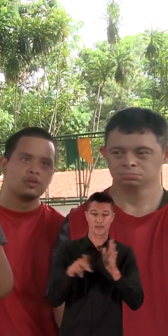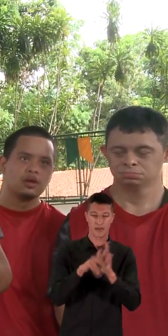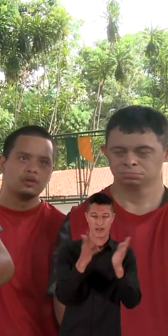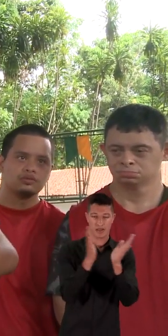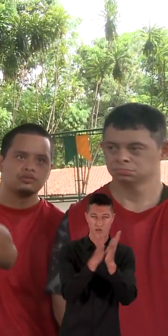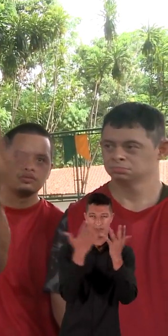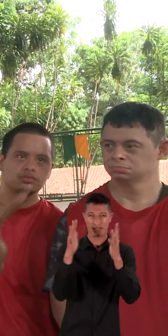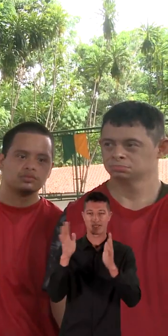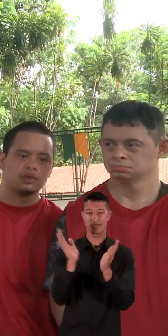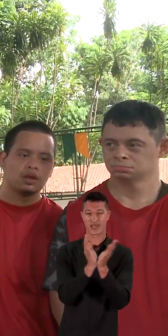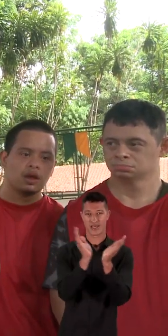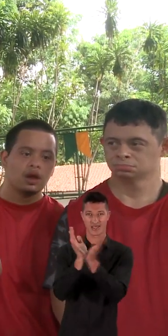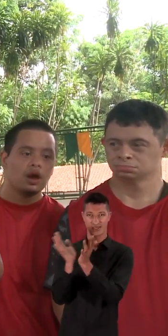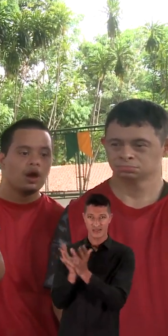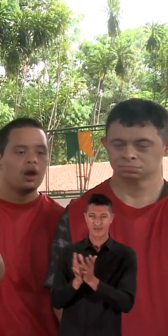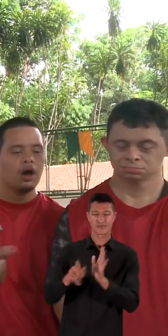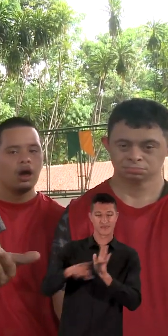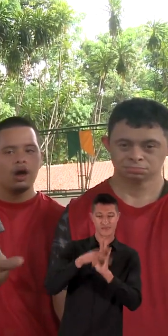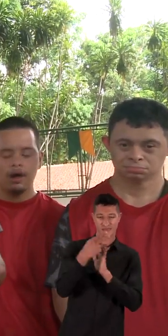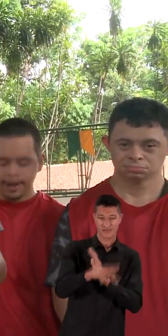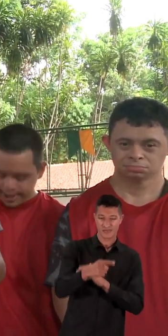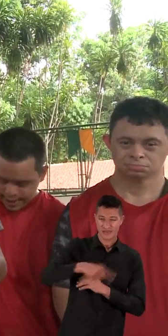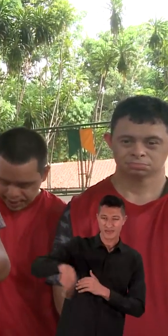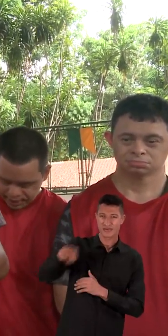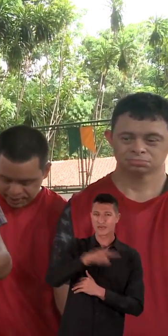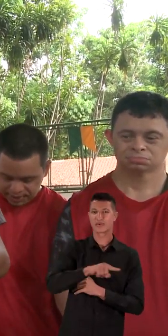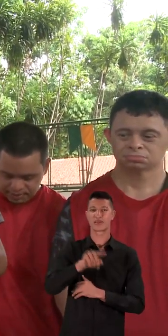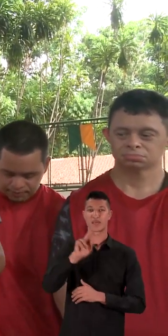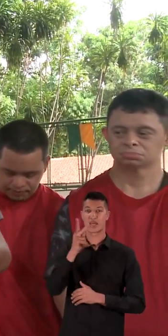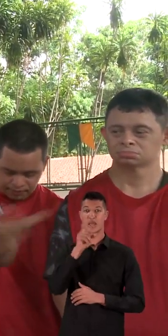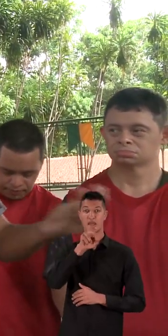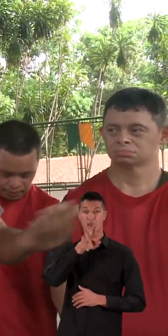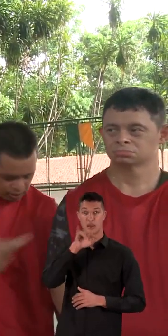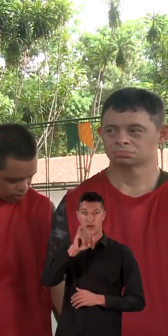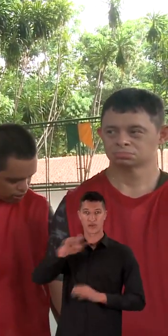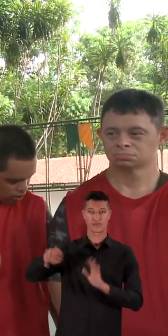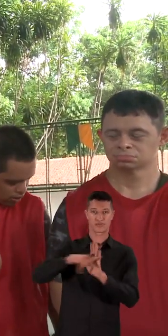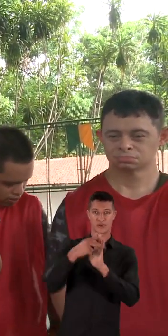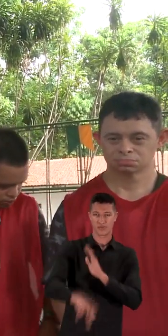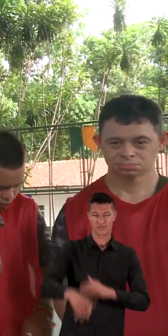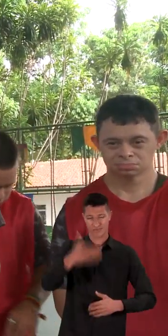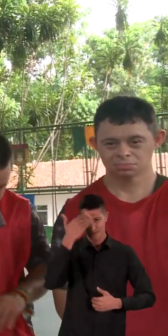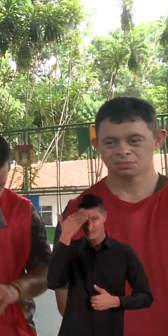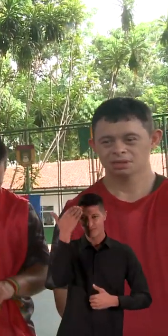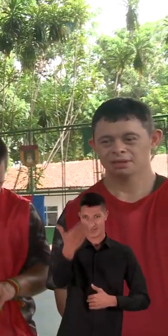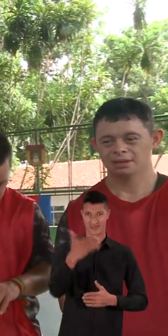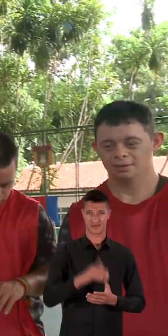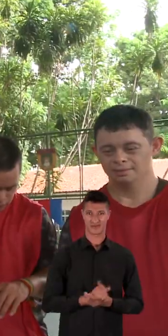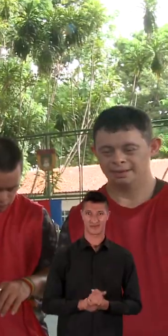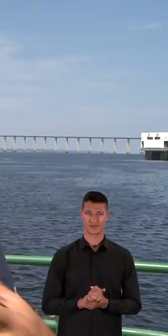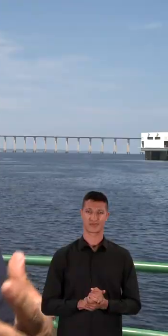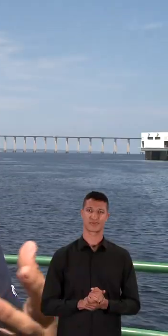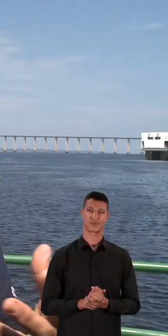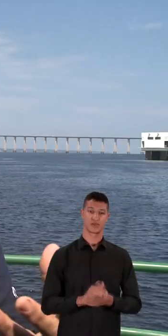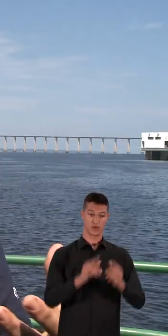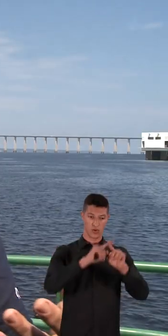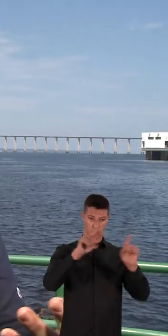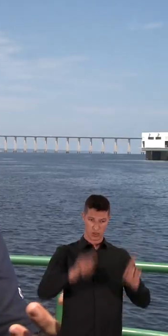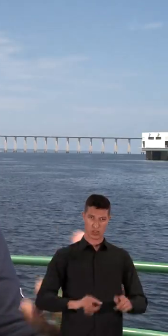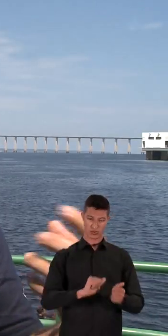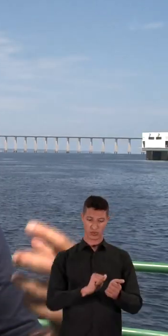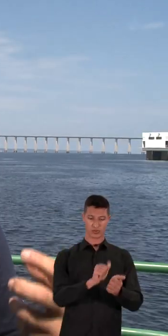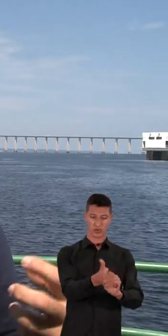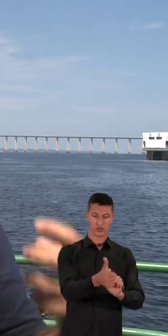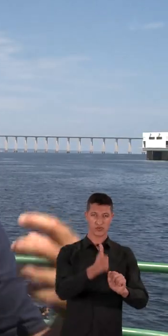Quando não é, parabéns à equipe dele, dá palma para eles, são elóis esses meninos. Obrigado. O projeto